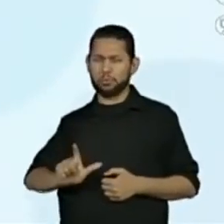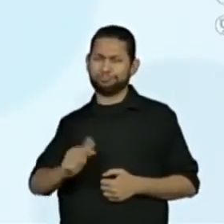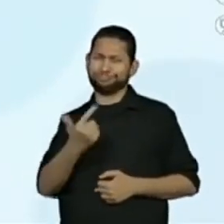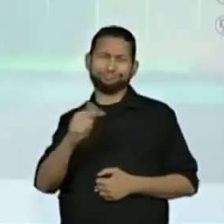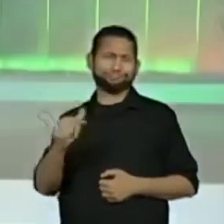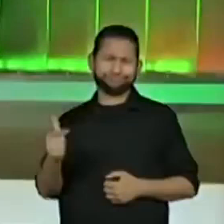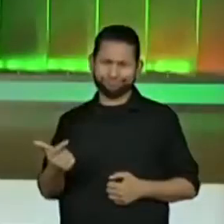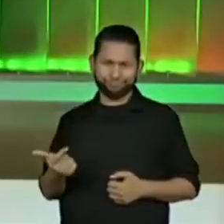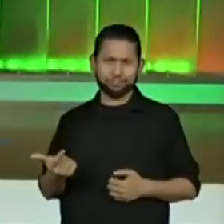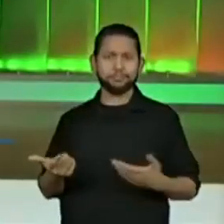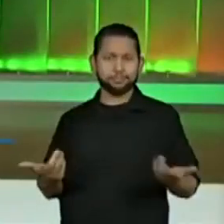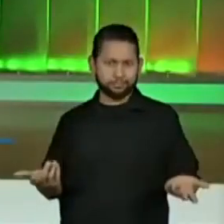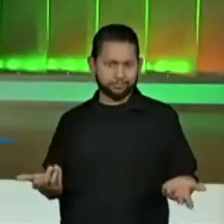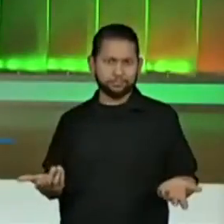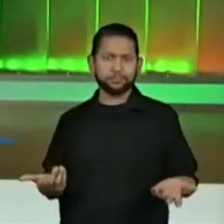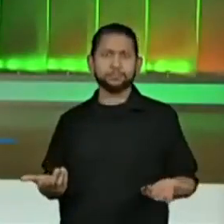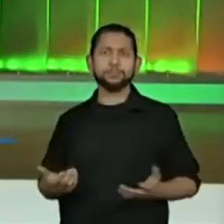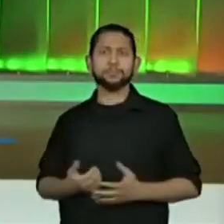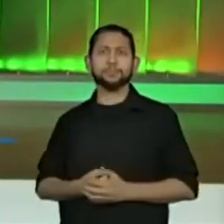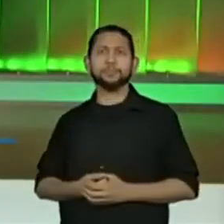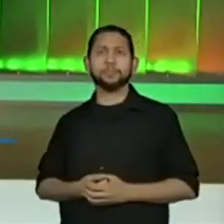que deu para os alunos copiarem, hein?